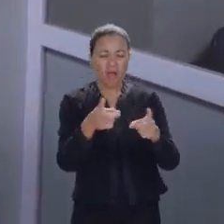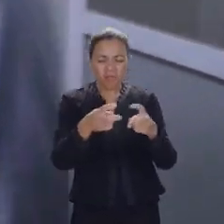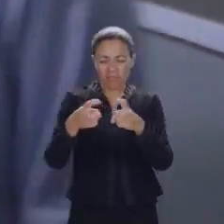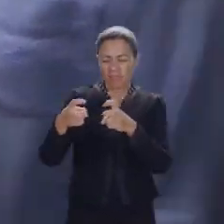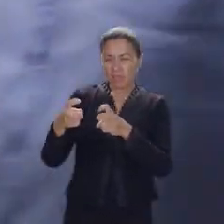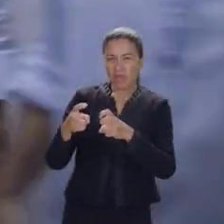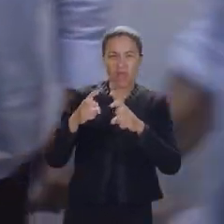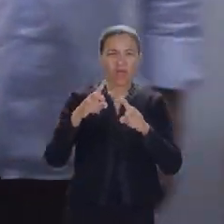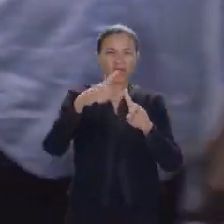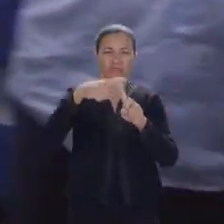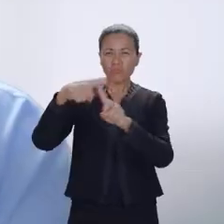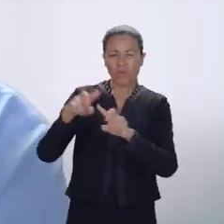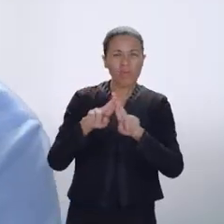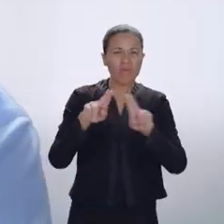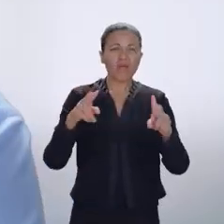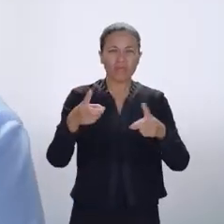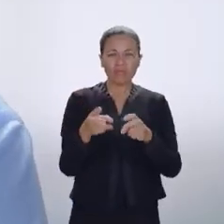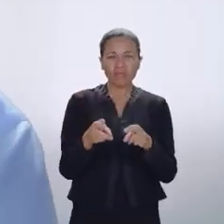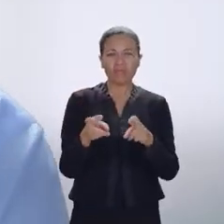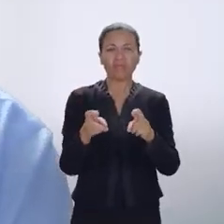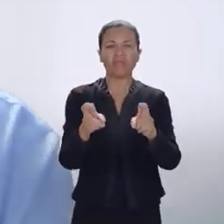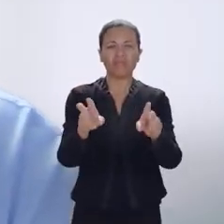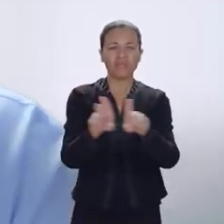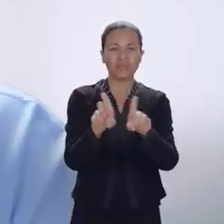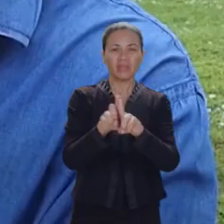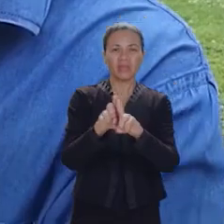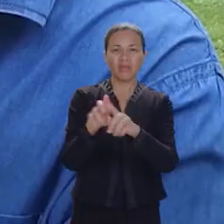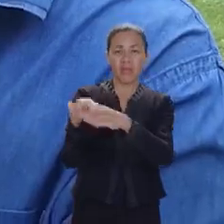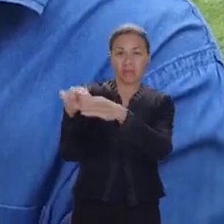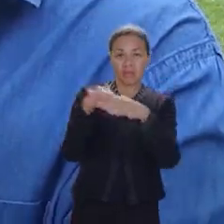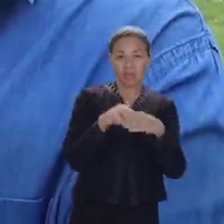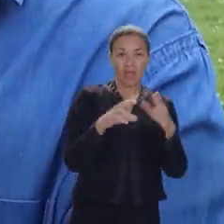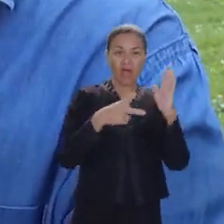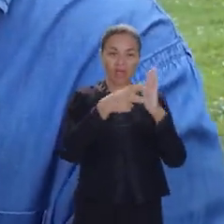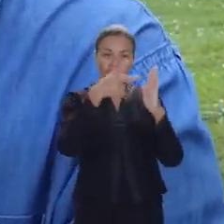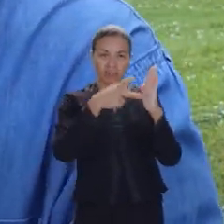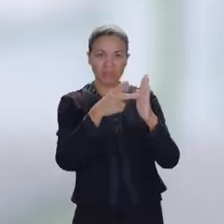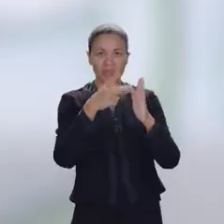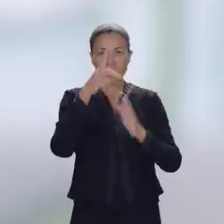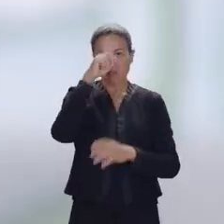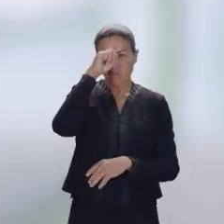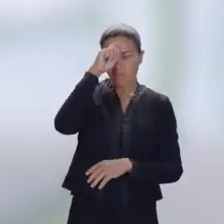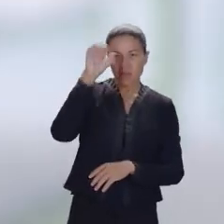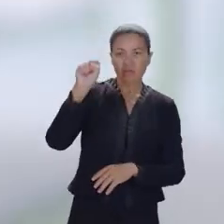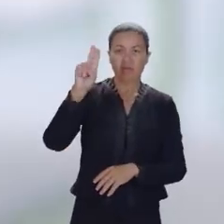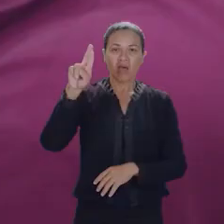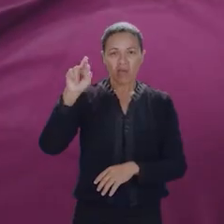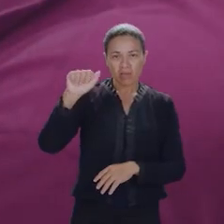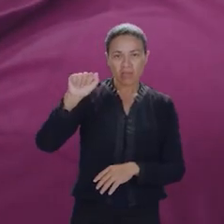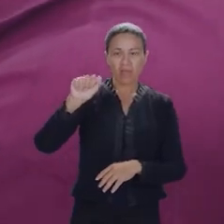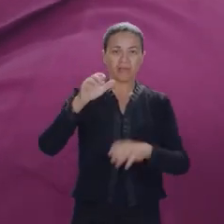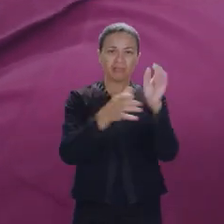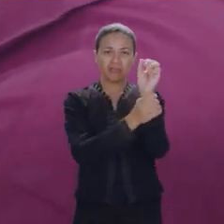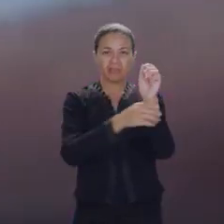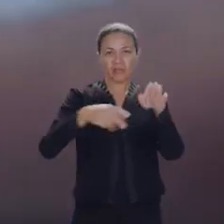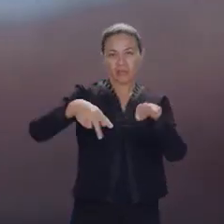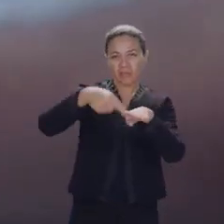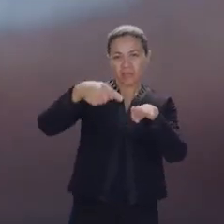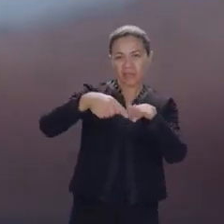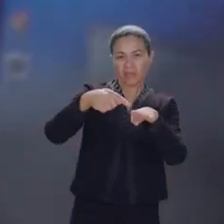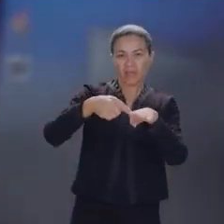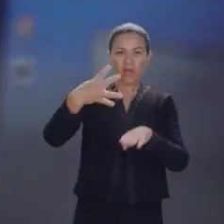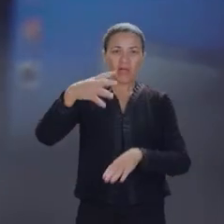vários tipos de câncer. Trouxemos também a torre cirúrgica para a Rede Sara. Garantimos o teste do pezinho para